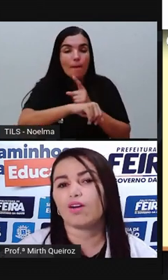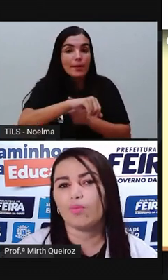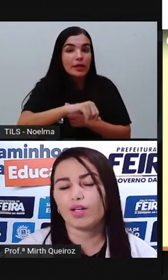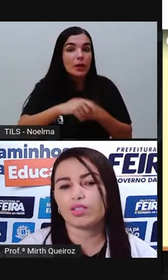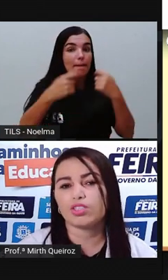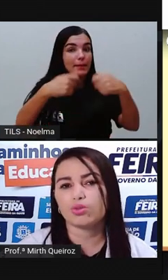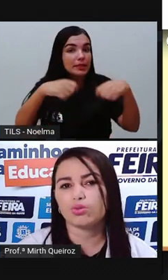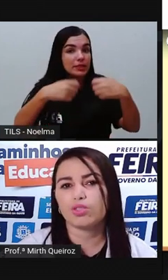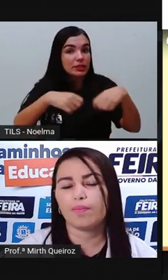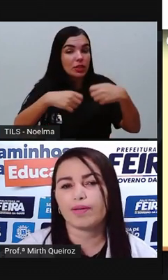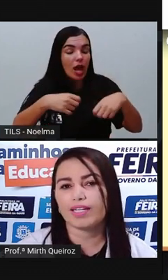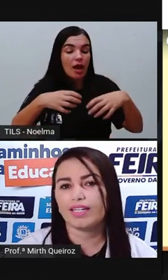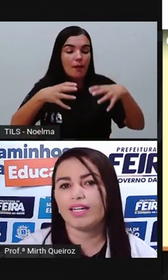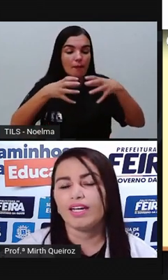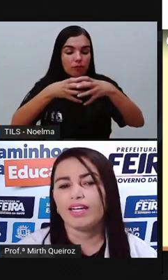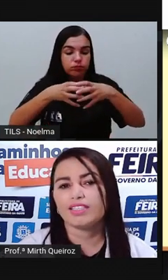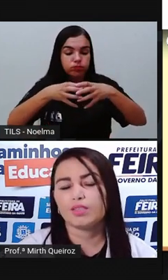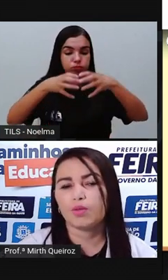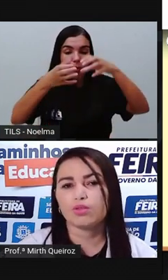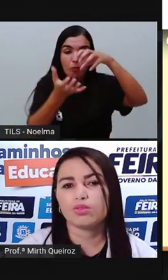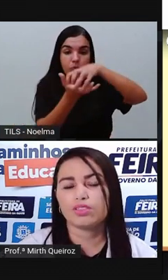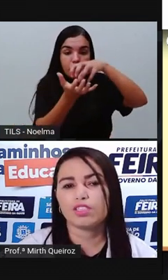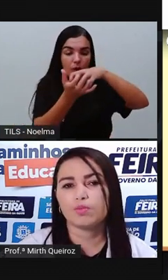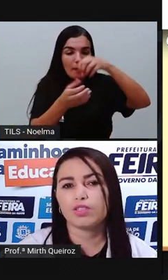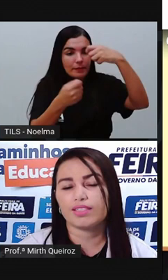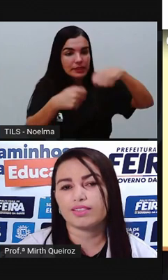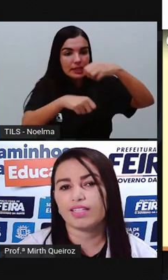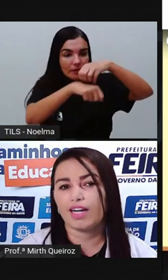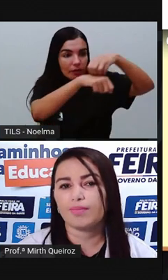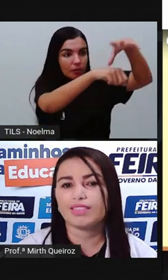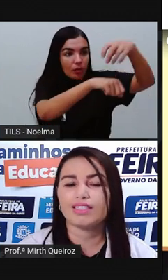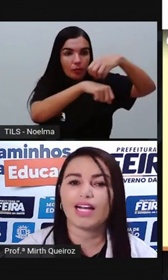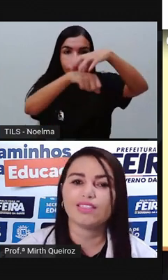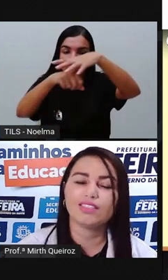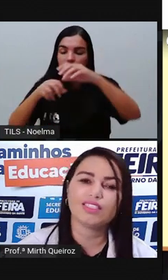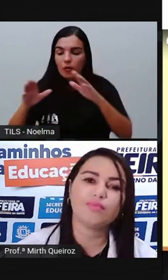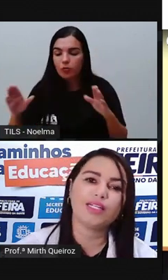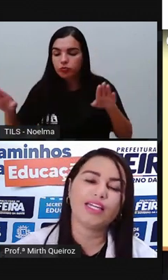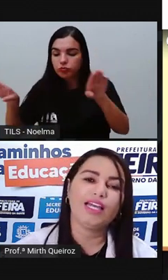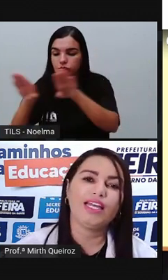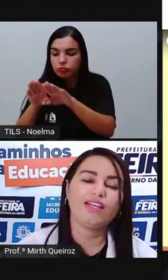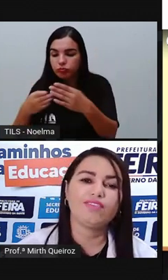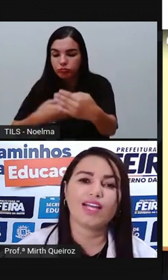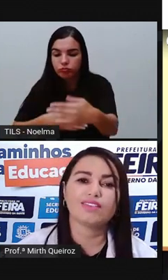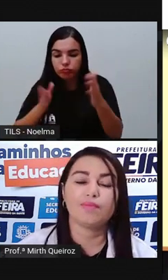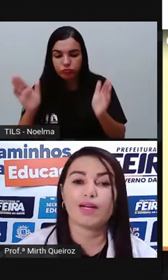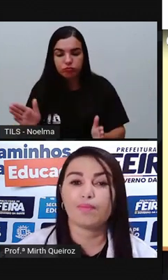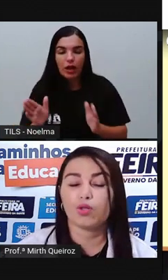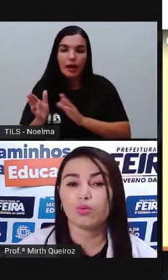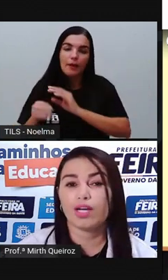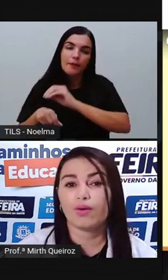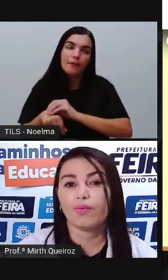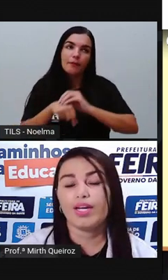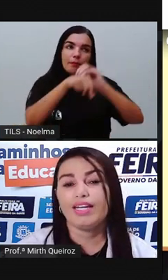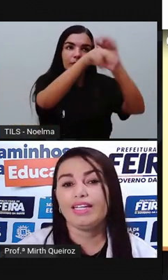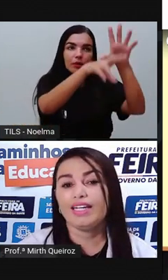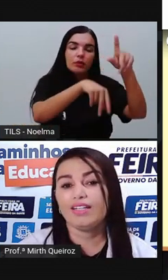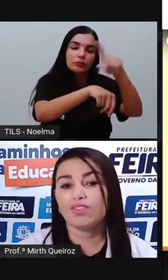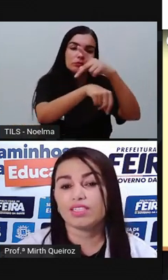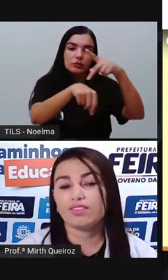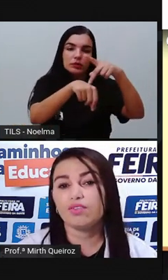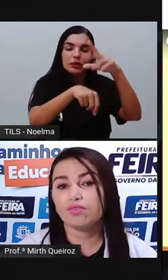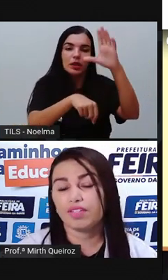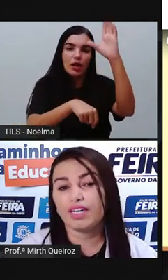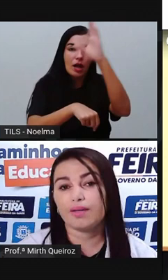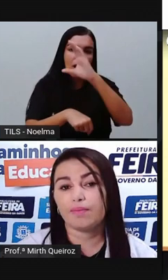um lugar com maior estrutura para que esses produtos pudessem ser armazenados e também enviados aí para Portugal. E